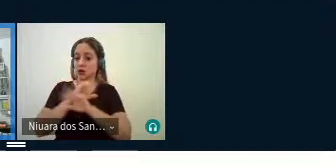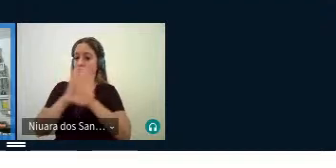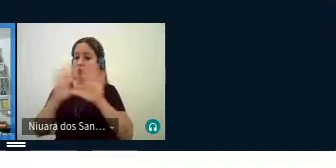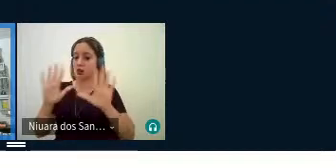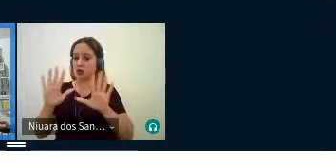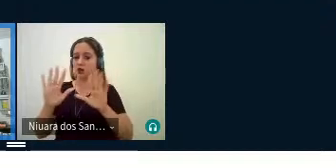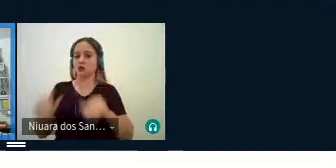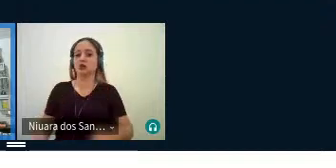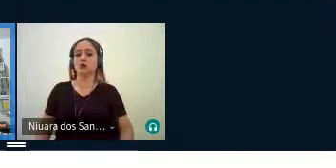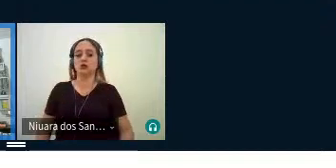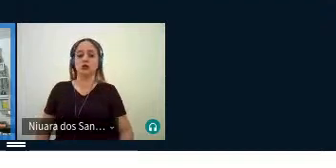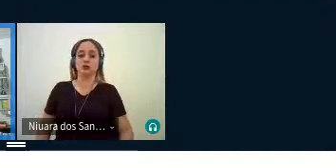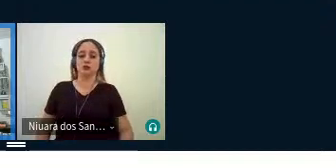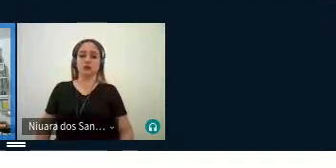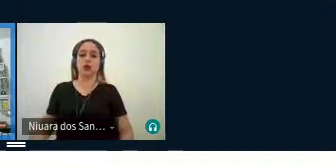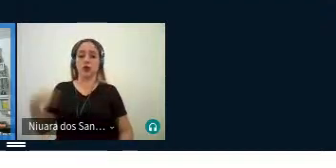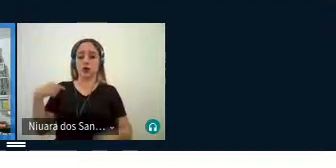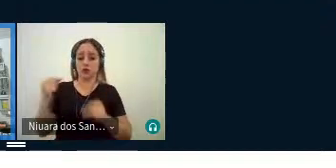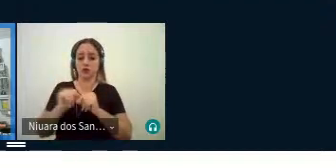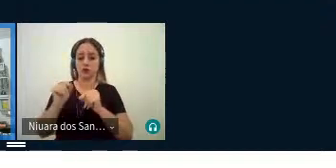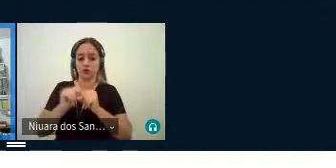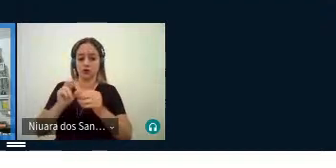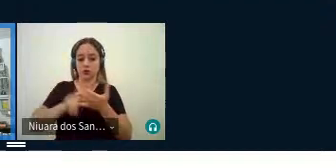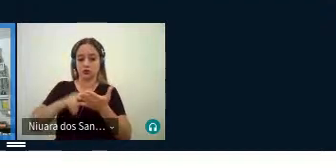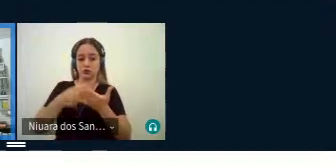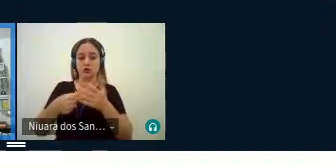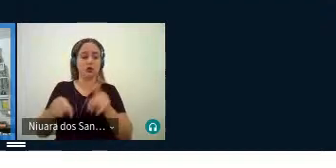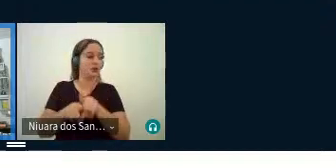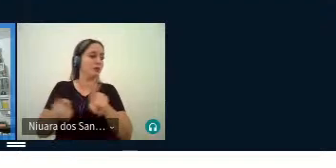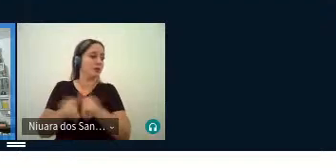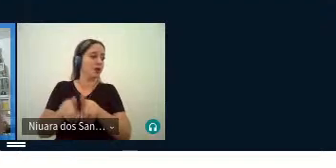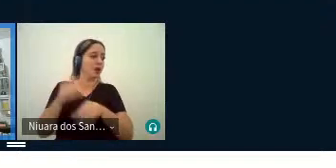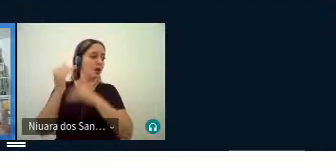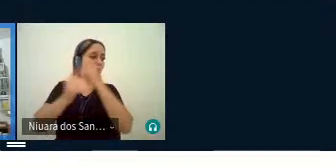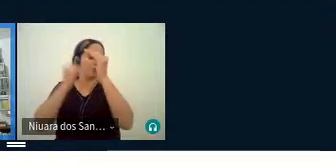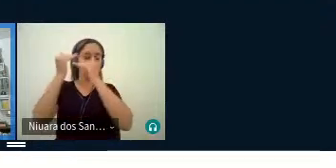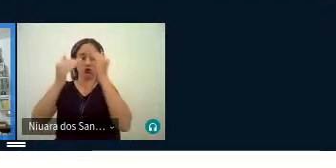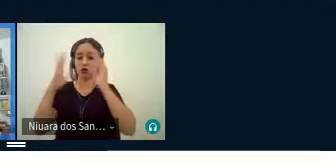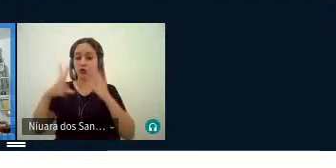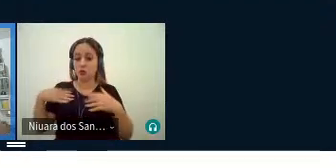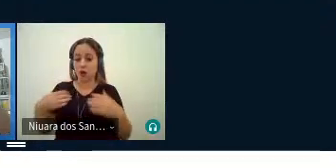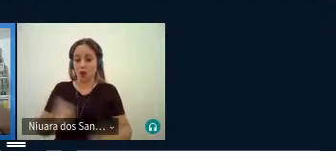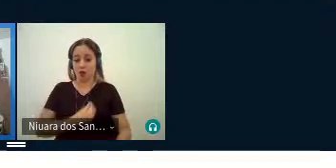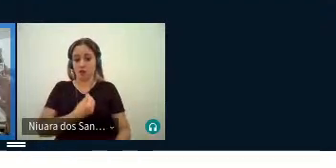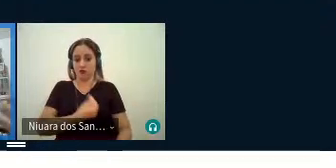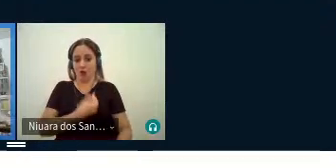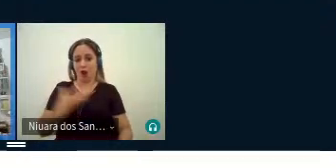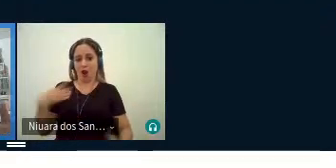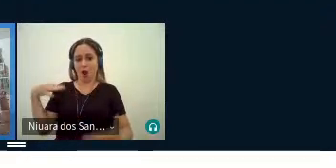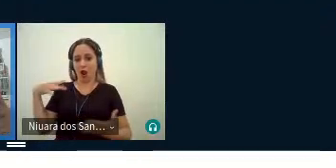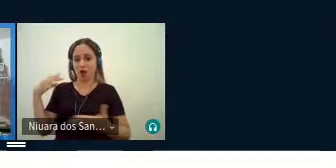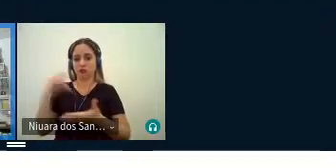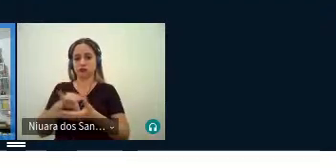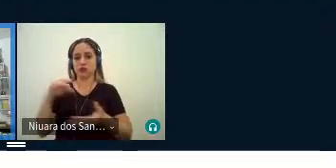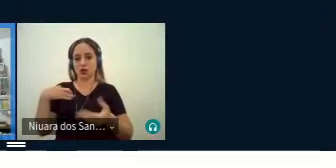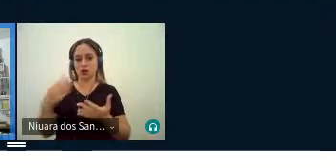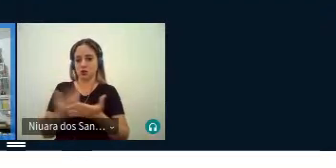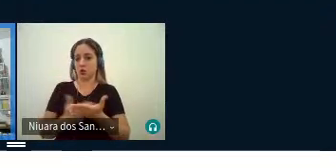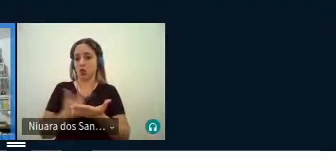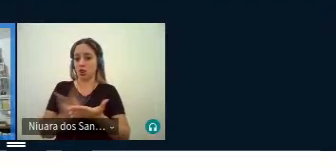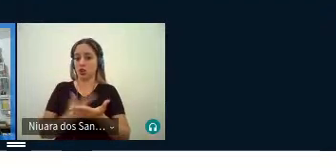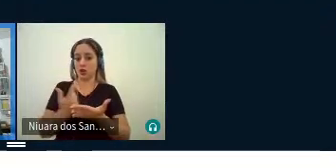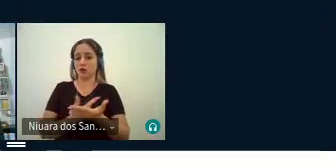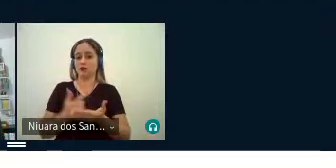esse processo de você retraduzir também, é um processo de você dar mais vivacidade à obra, depois, por causa da questão